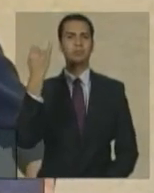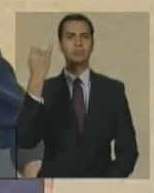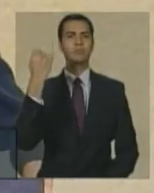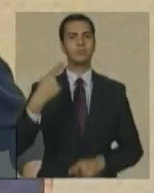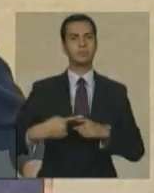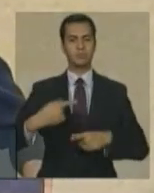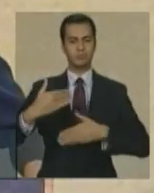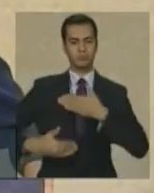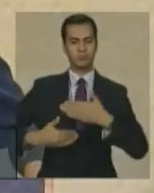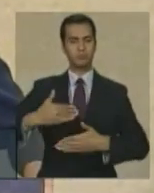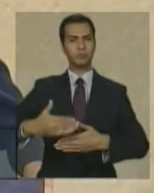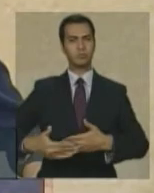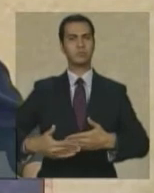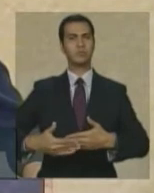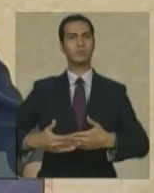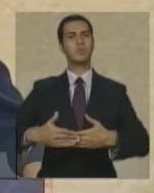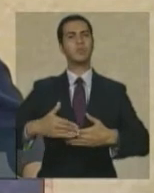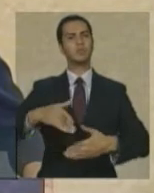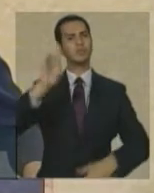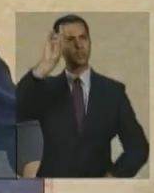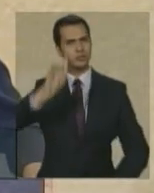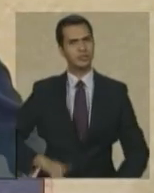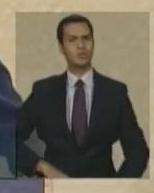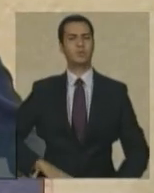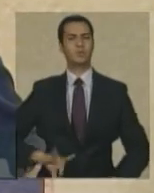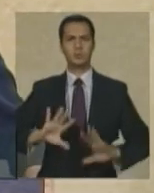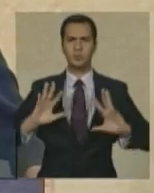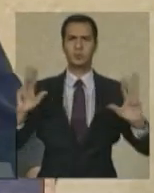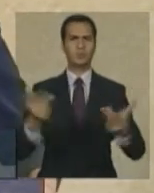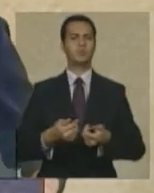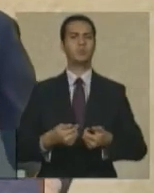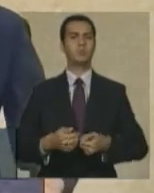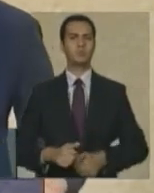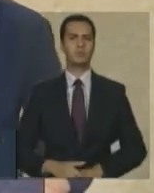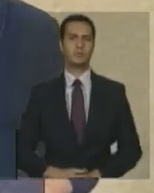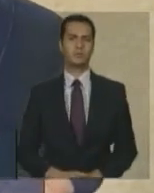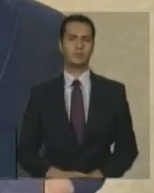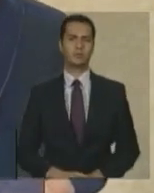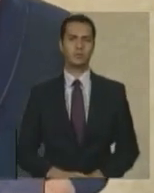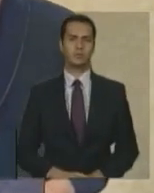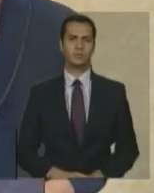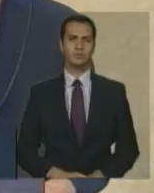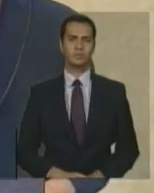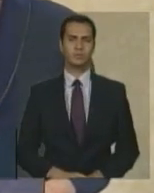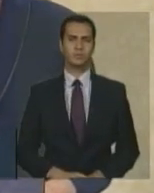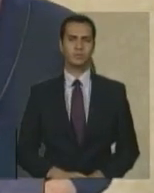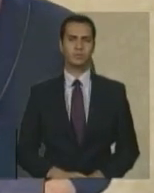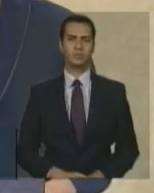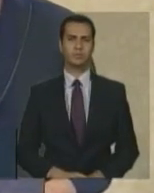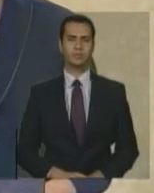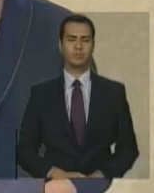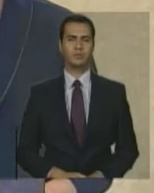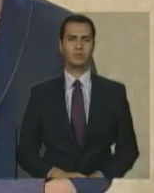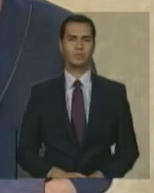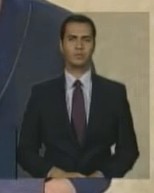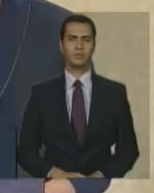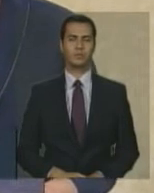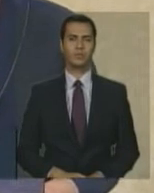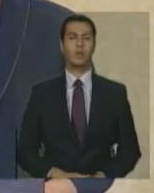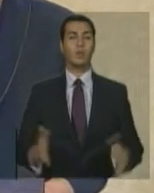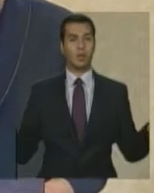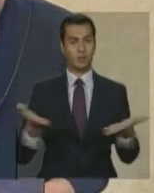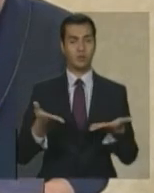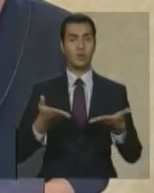construção do Estado de direito no sentido mais amplo da palavra a informação pública